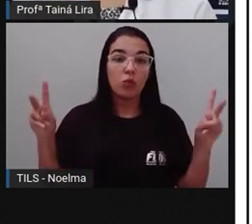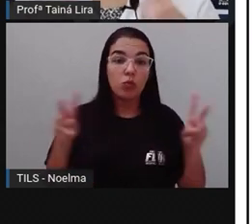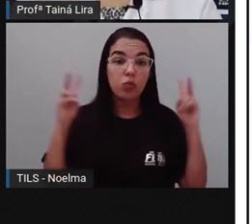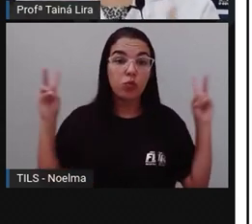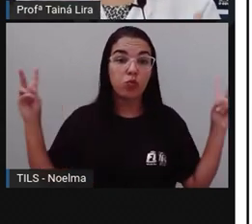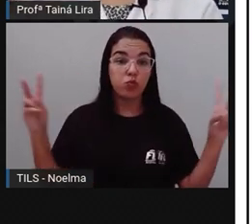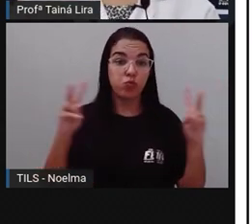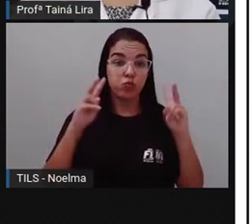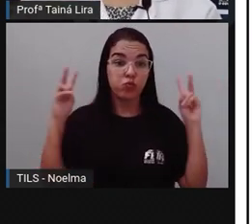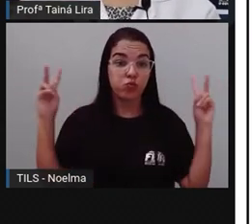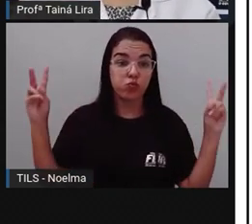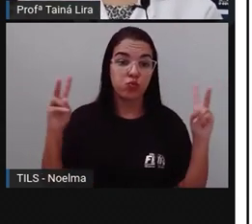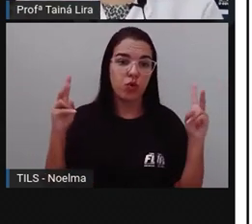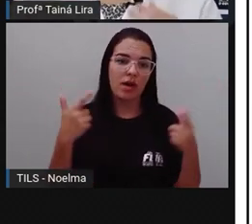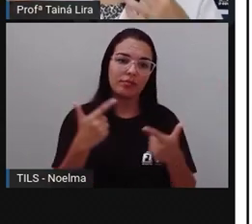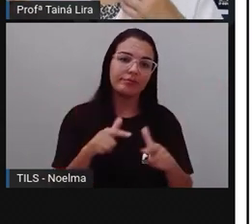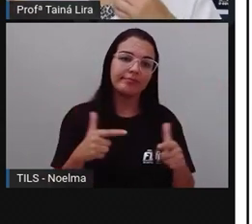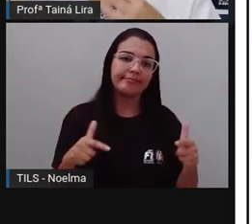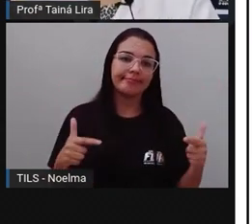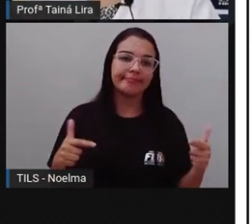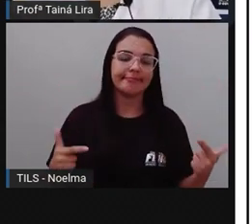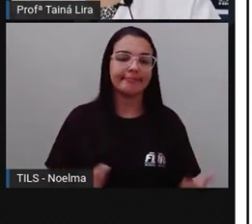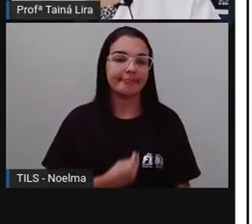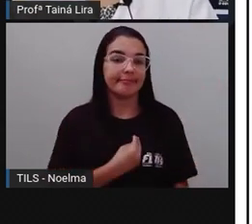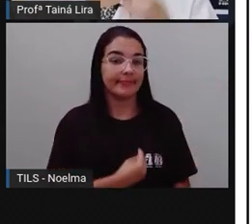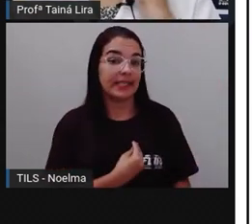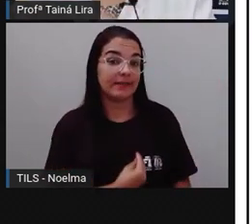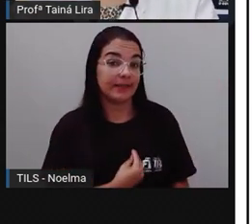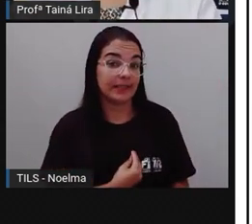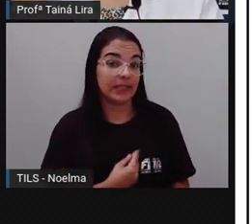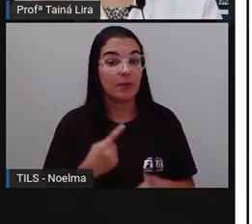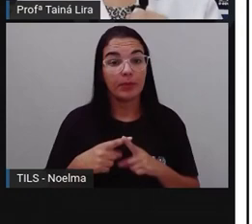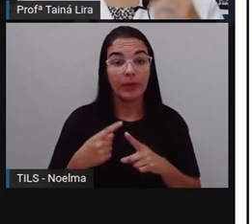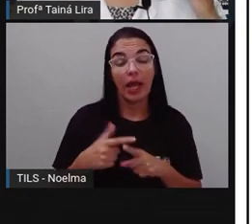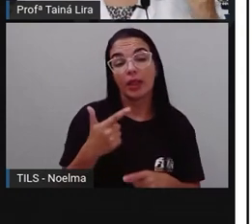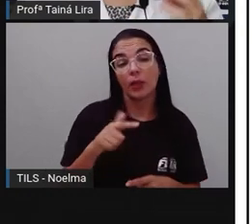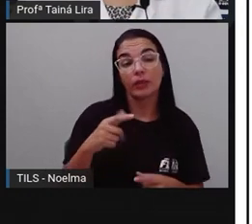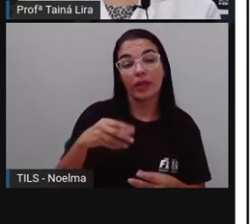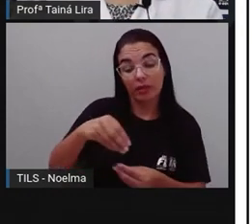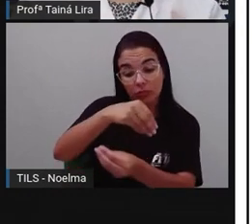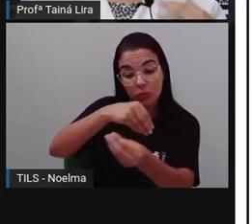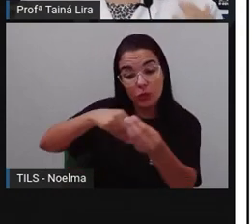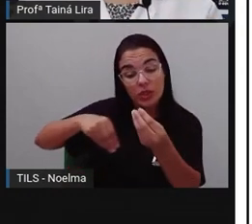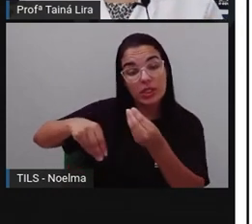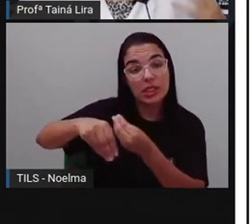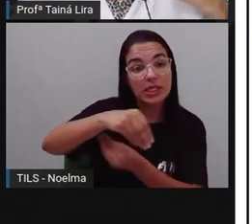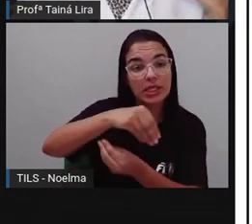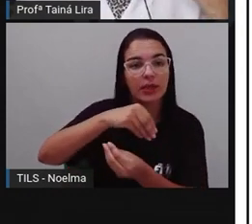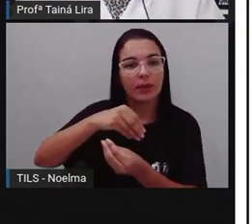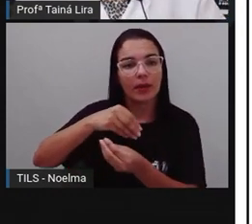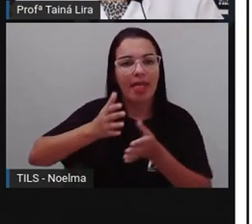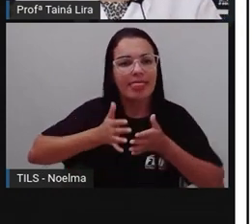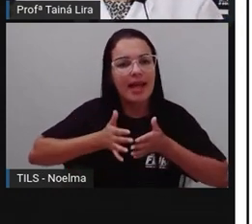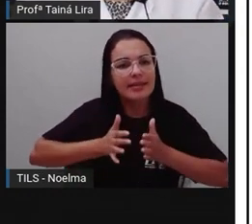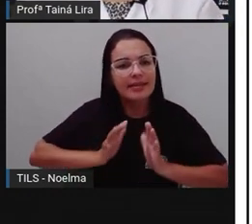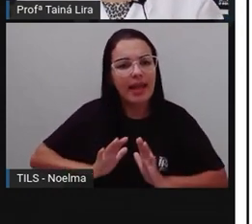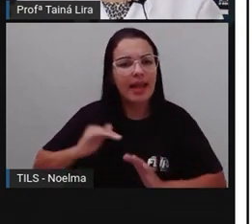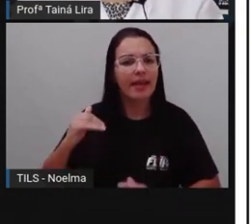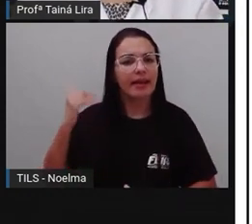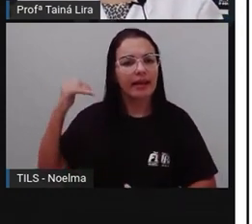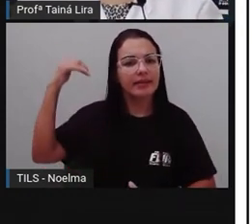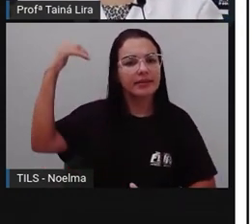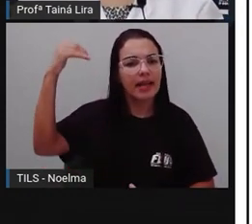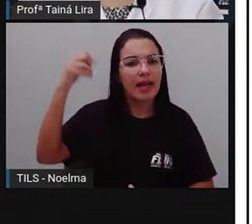vivos porque não realizam esse processo, tá? De nascer, crescer, reproduzir, envelhecer e morrer,